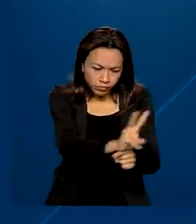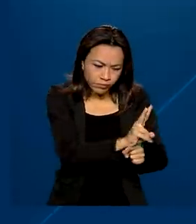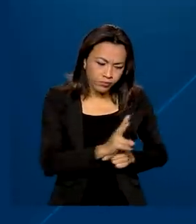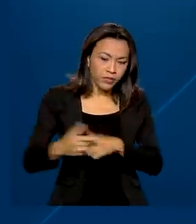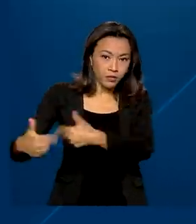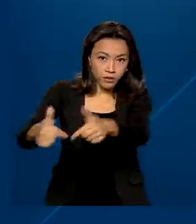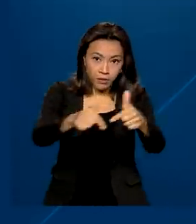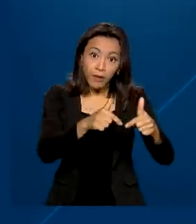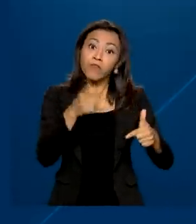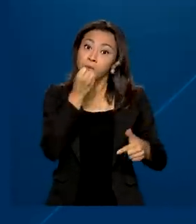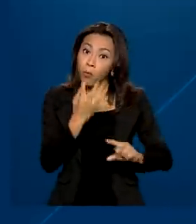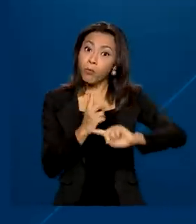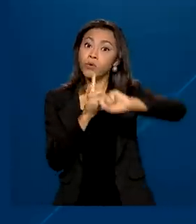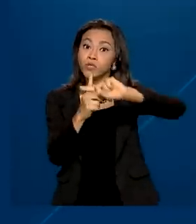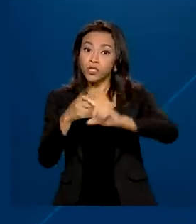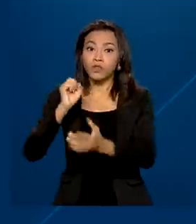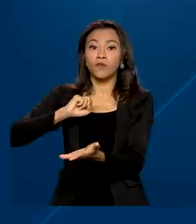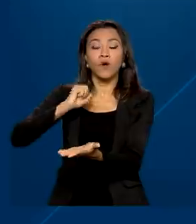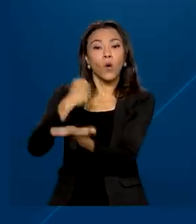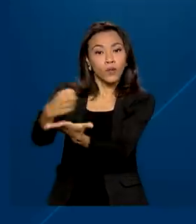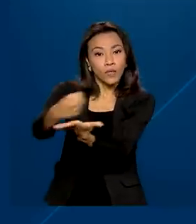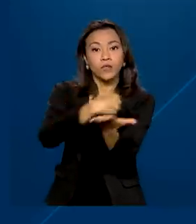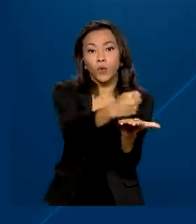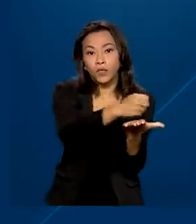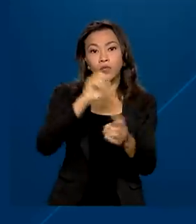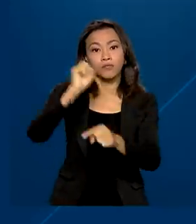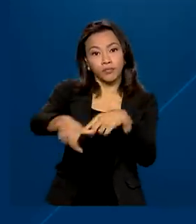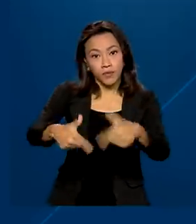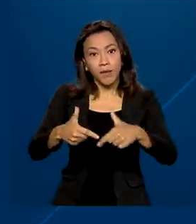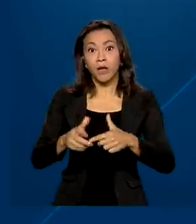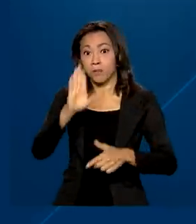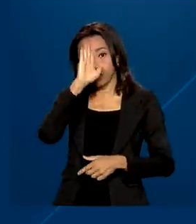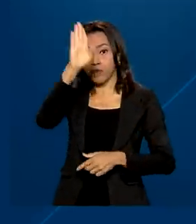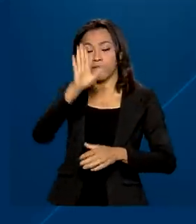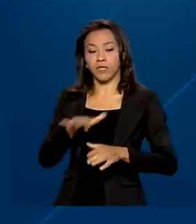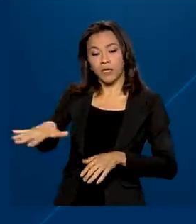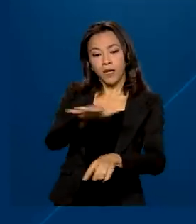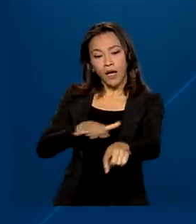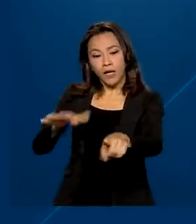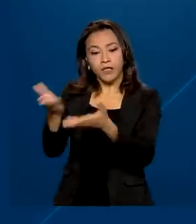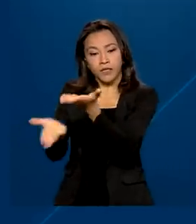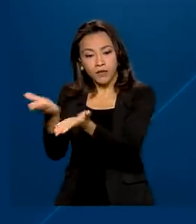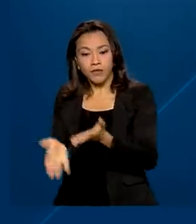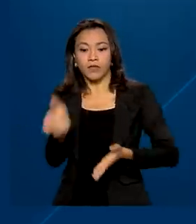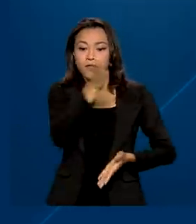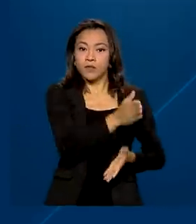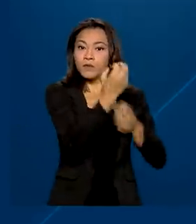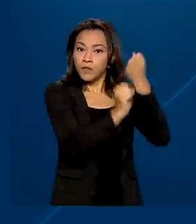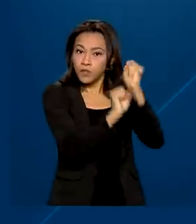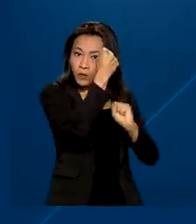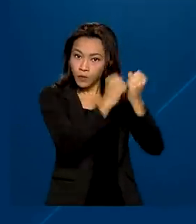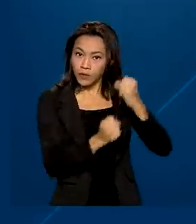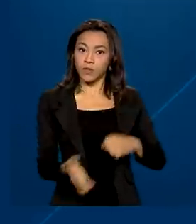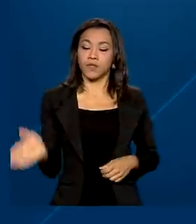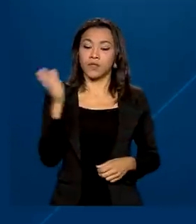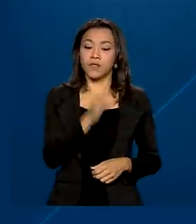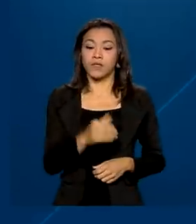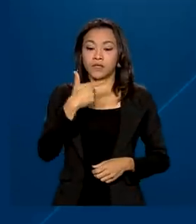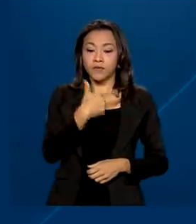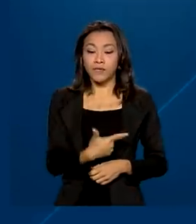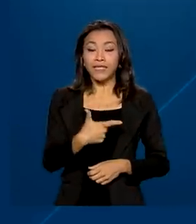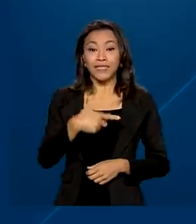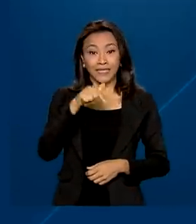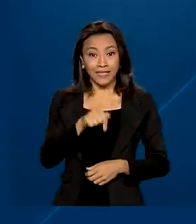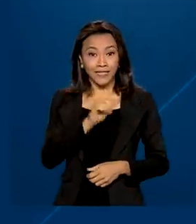saldo positivo na criação de empregos, com destaque para o setor de serviços e para a indústria. Das 27 unidades da